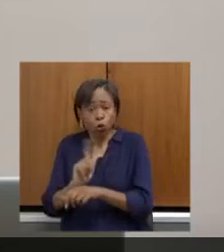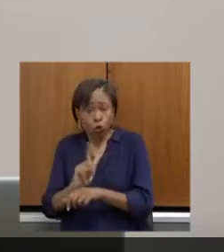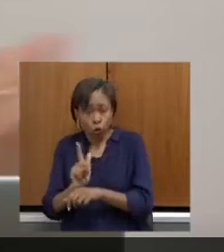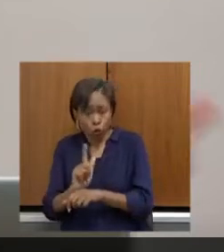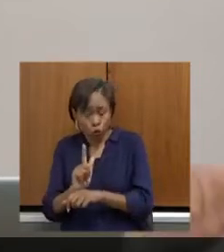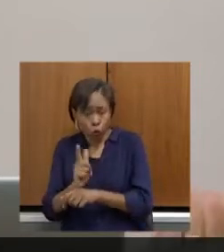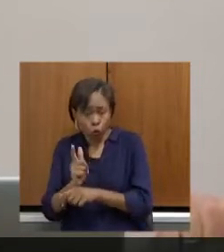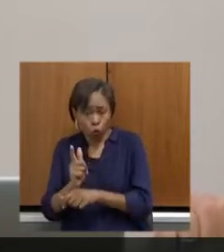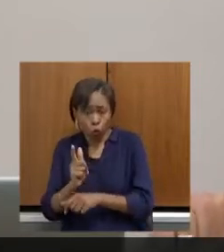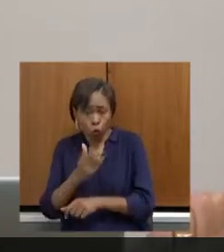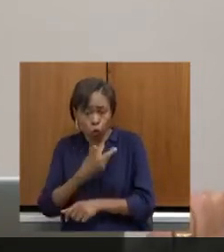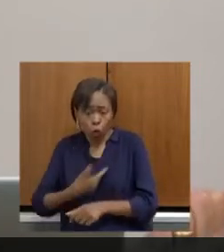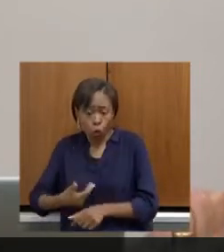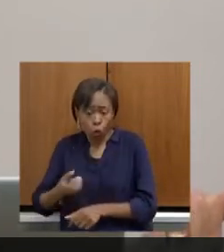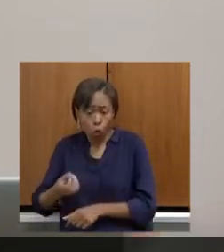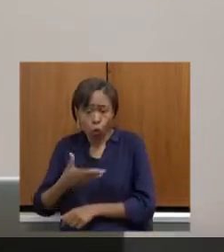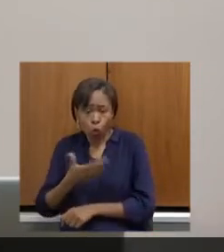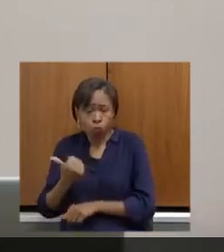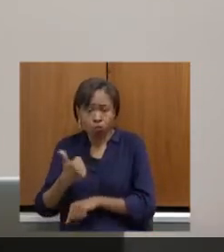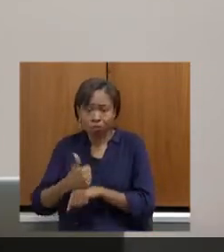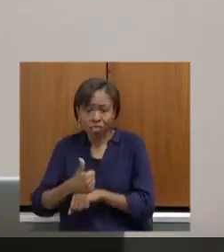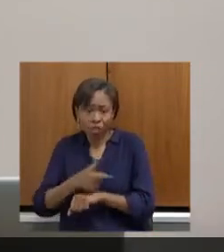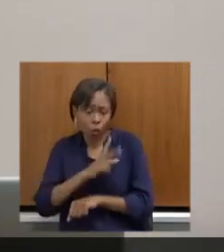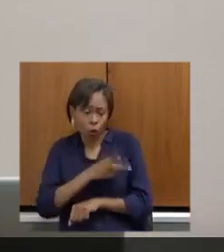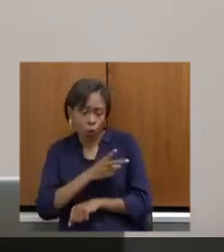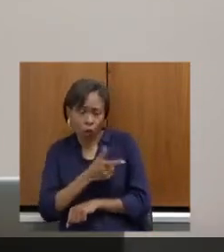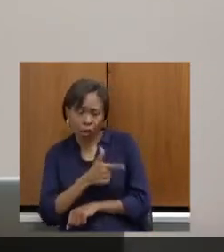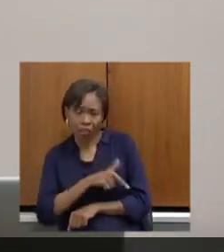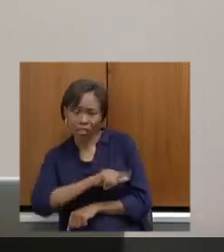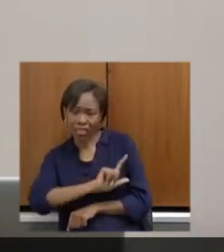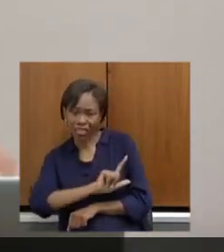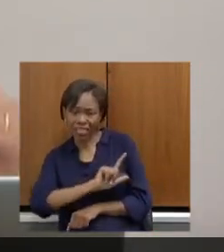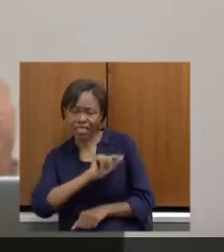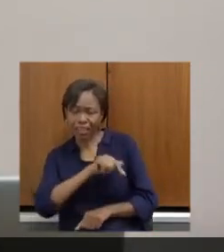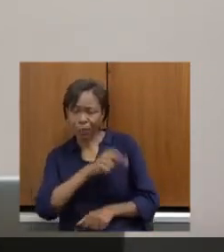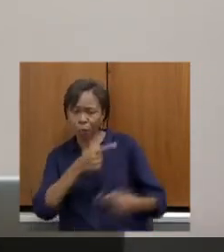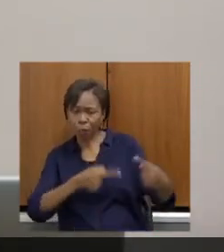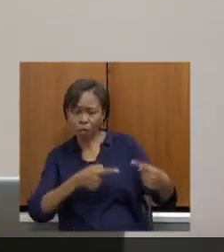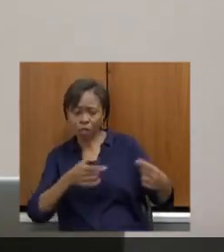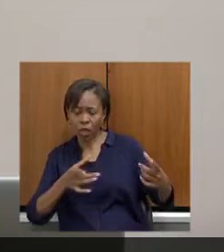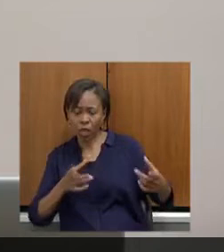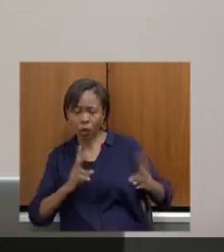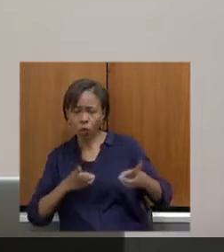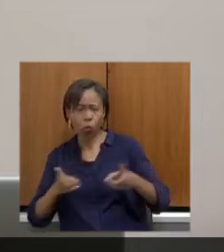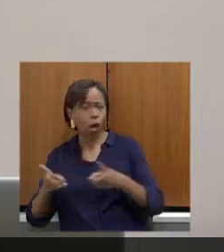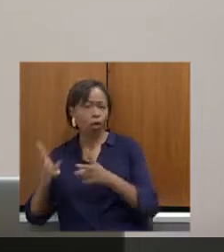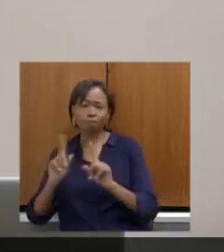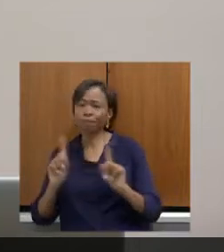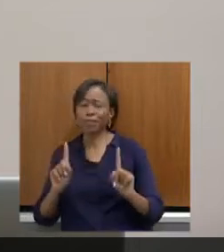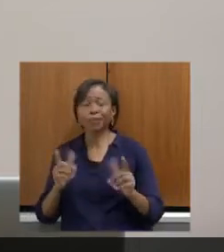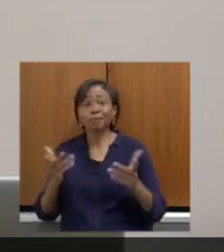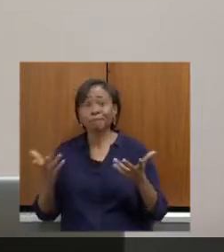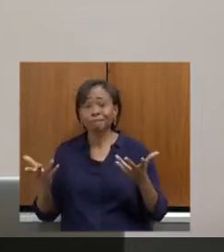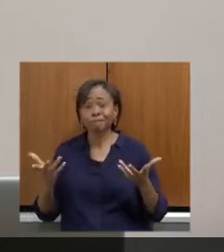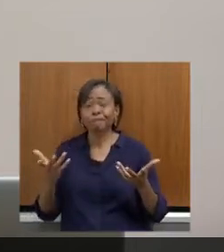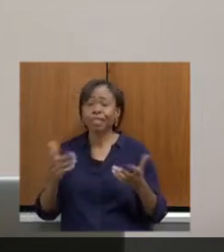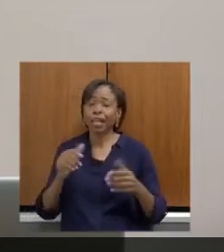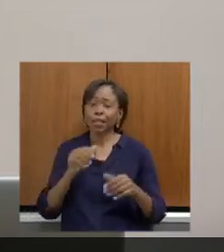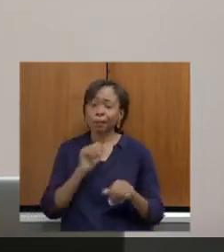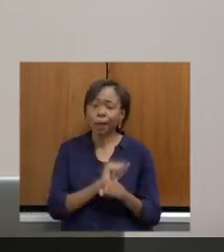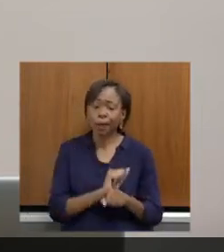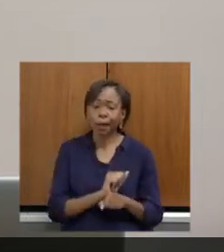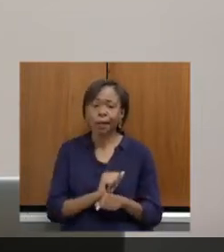não vai querer dar continuidade à política do outro e aí vai ficando, as coisas vão ficando. Então, Sebastião, isso foi